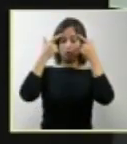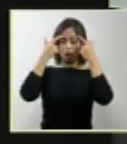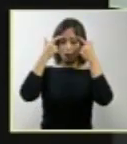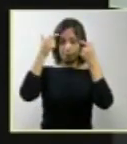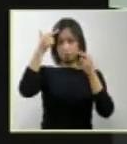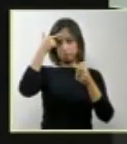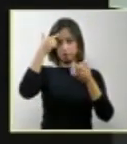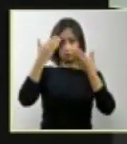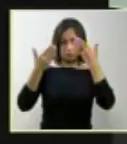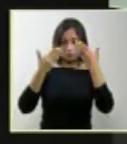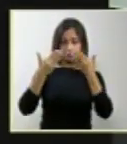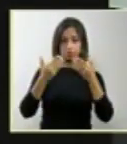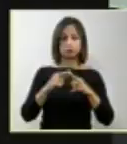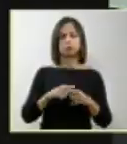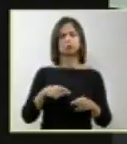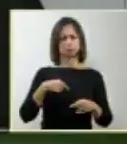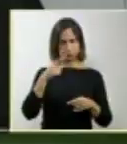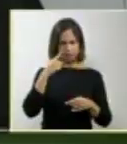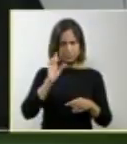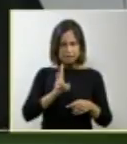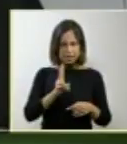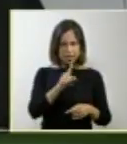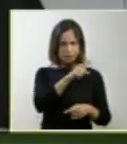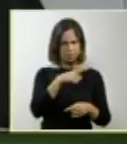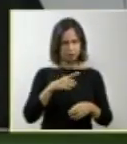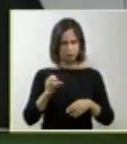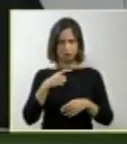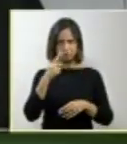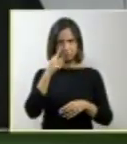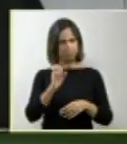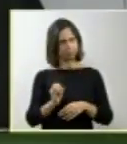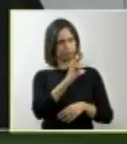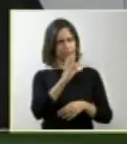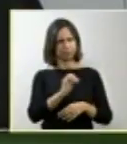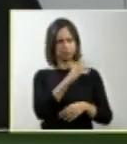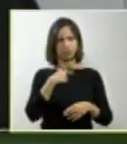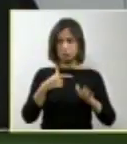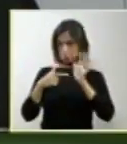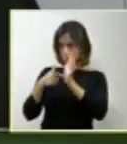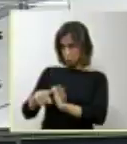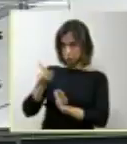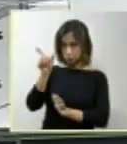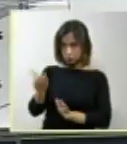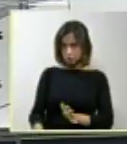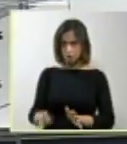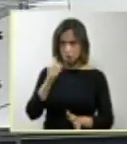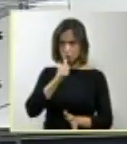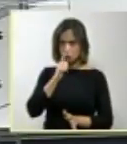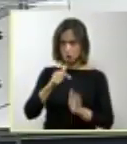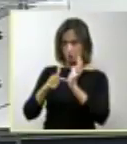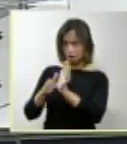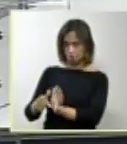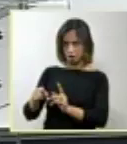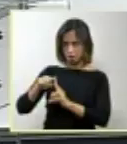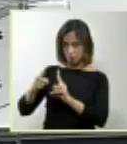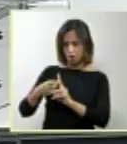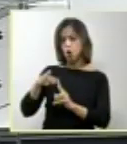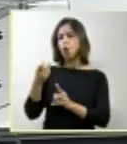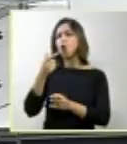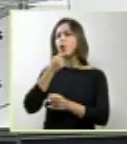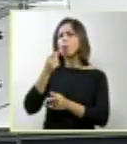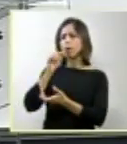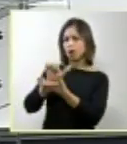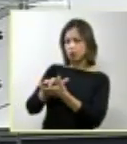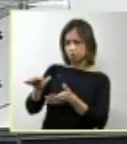ele é apresentado ao casal, especialmente à gestante. Nós trabalhamos,